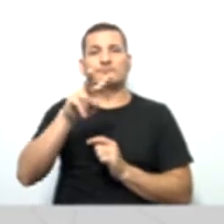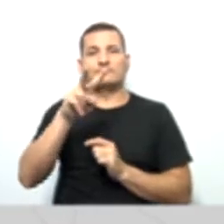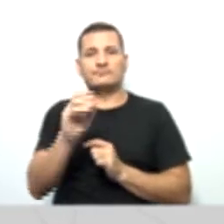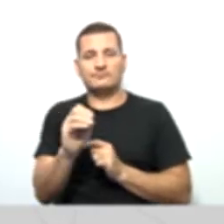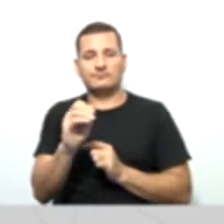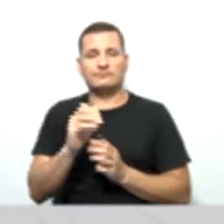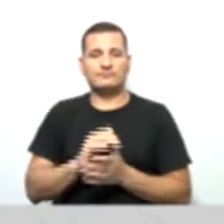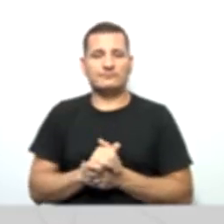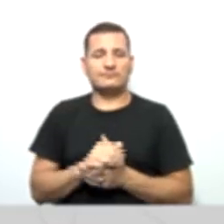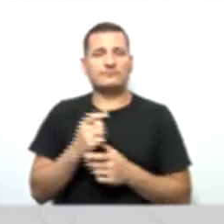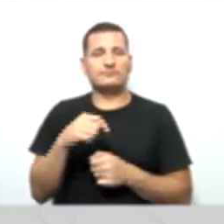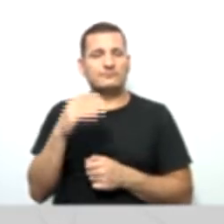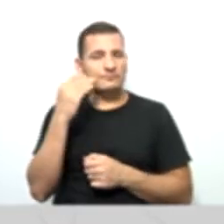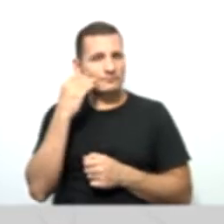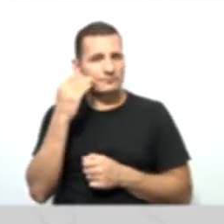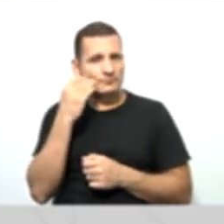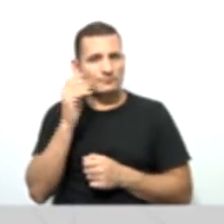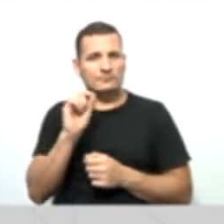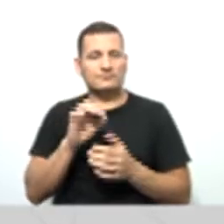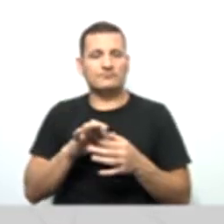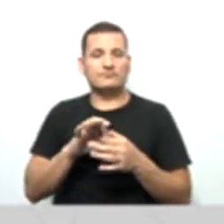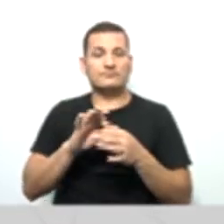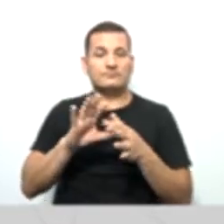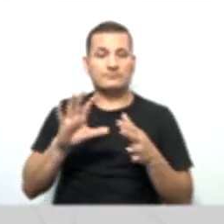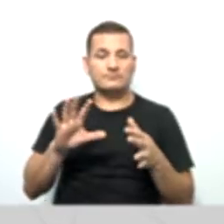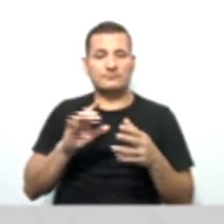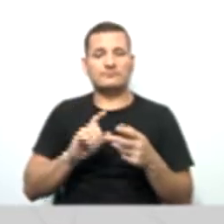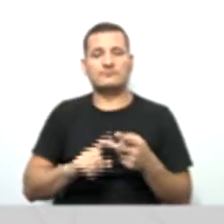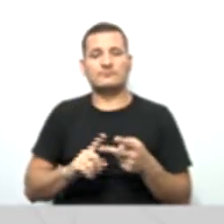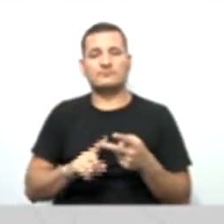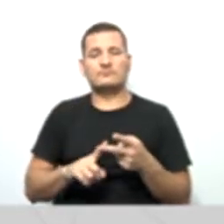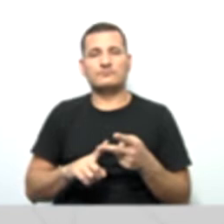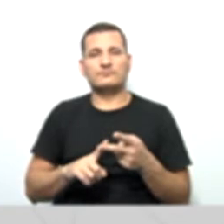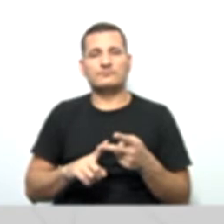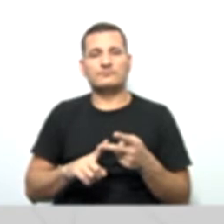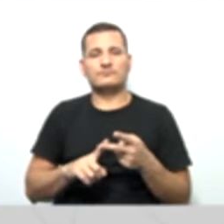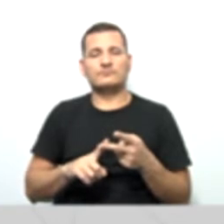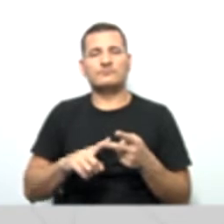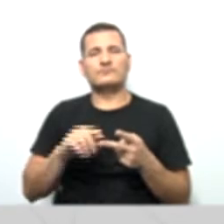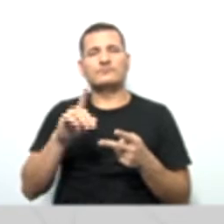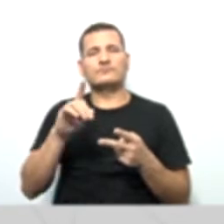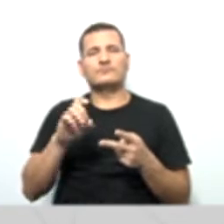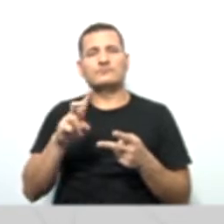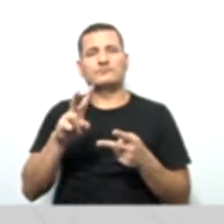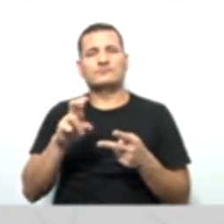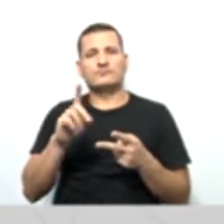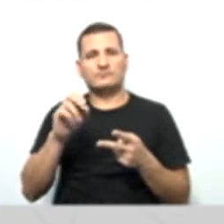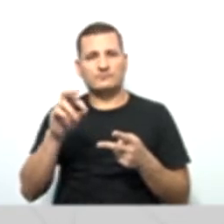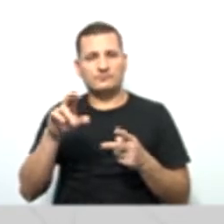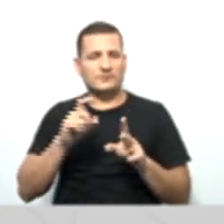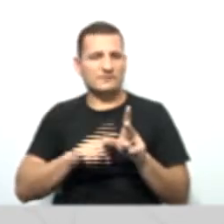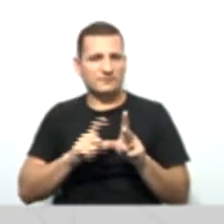Ele deve verificar disponibilidade, devedores por funcionamento, devedores por